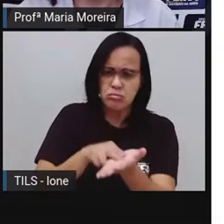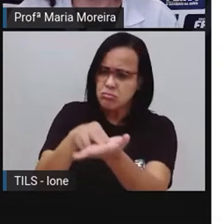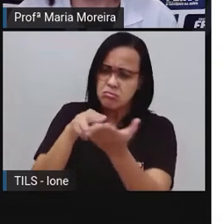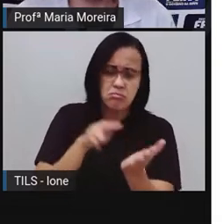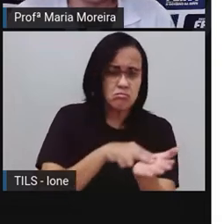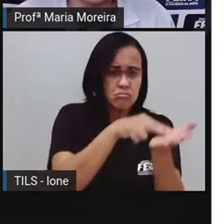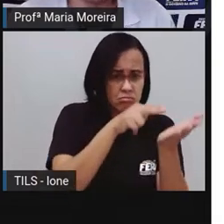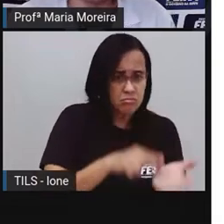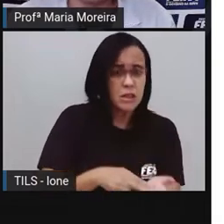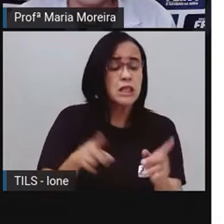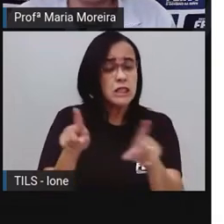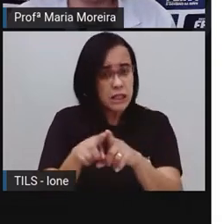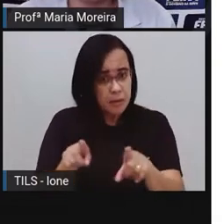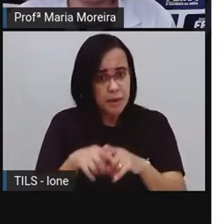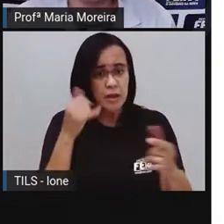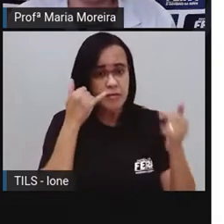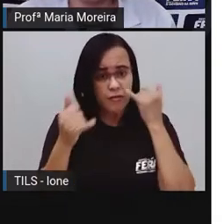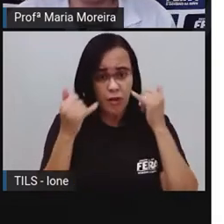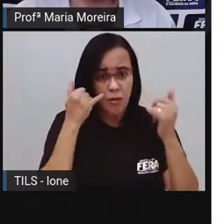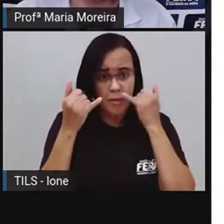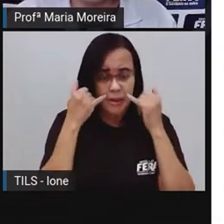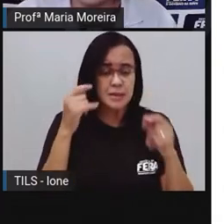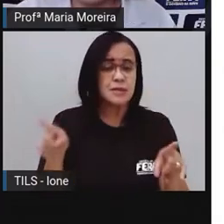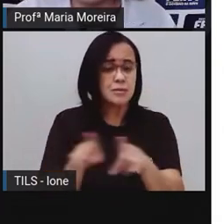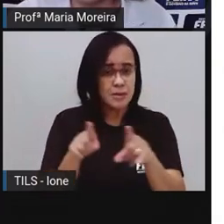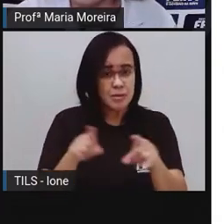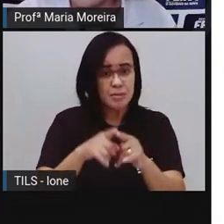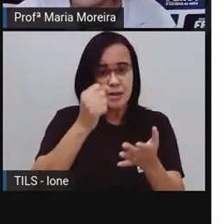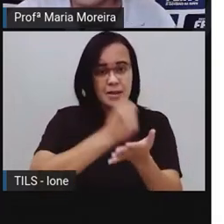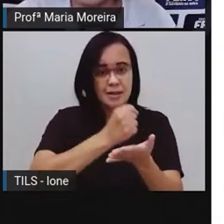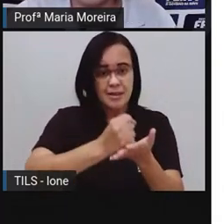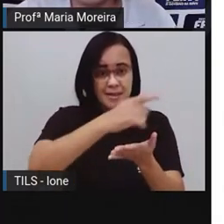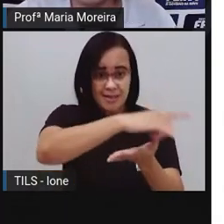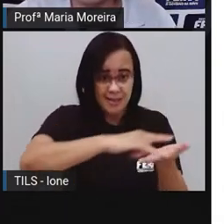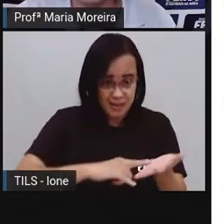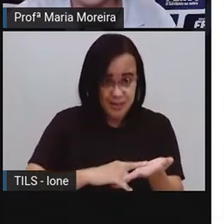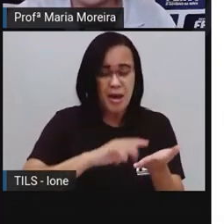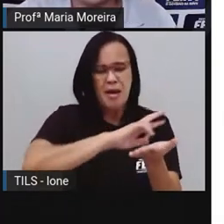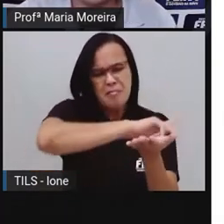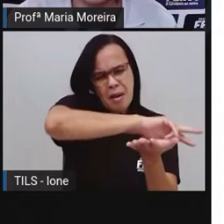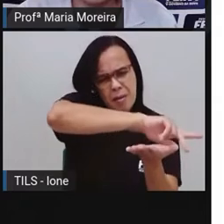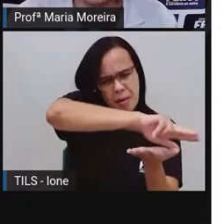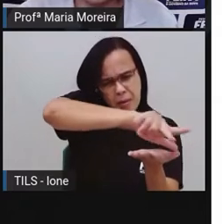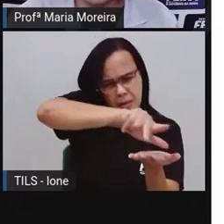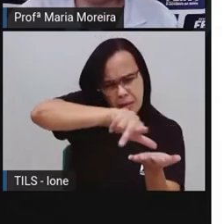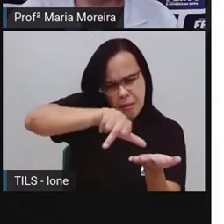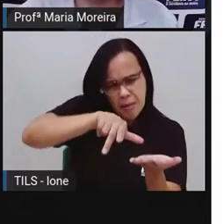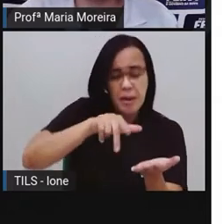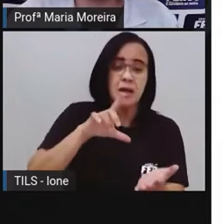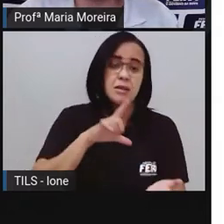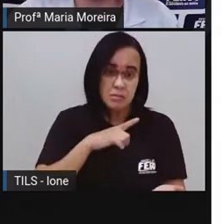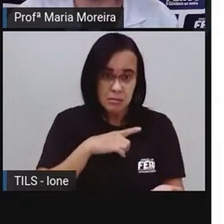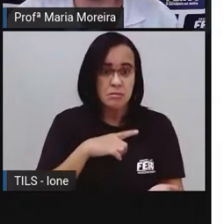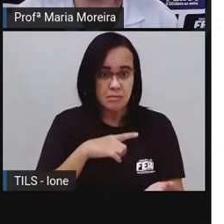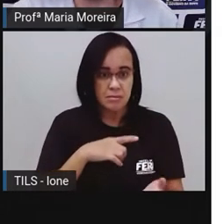pode entregar aí vários documentos e vários tipos de cartas, certo?